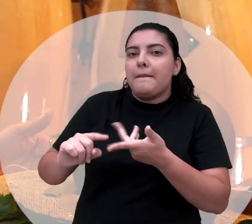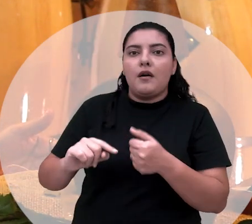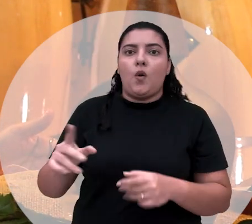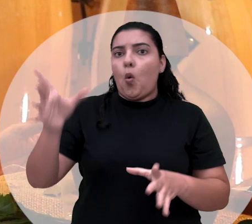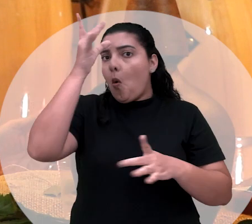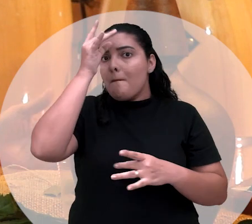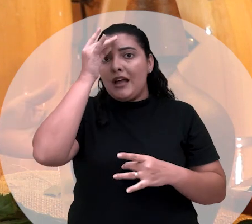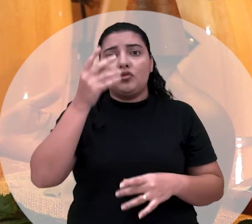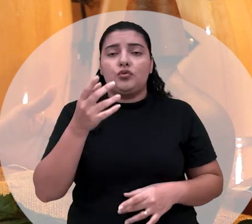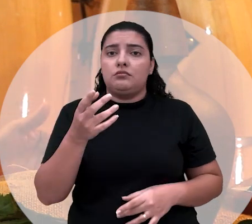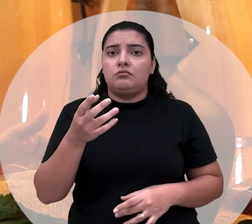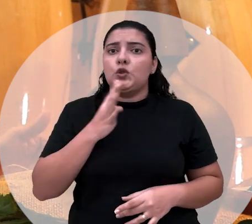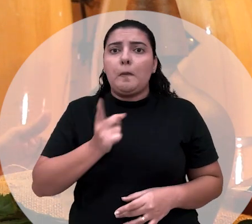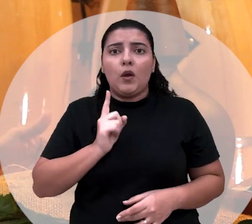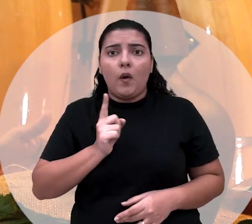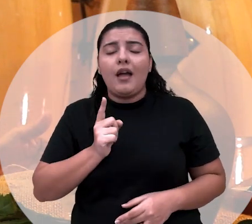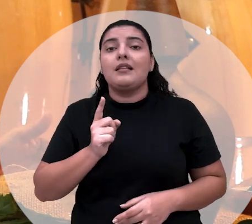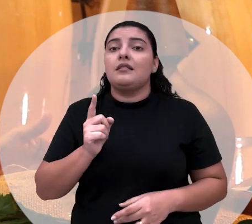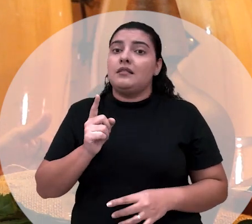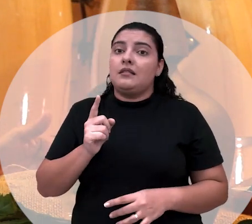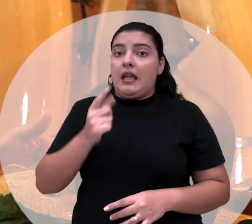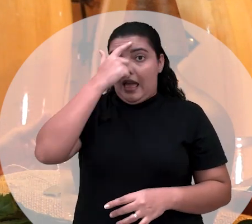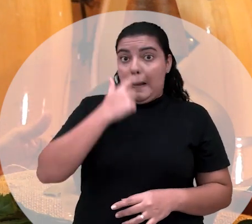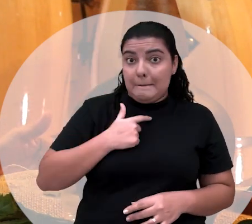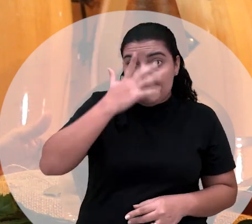não te conhece, mas a entidade, ela te conhece.